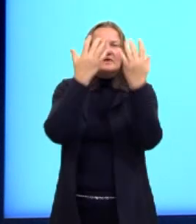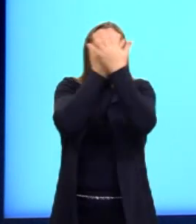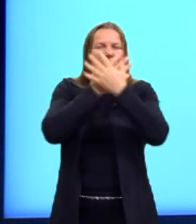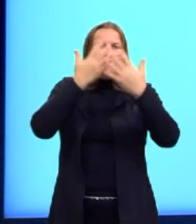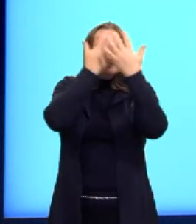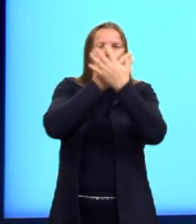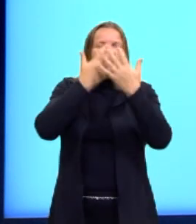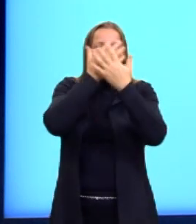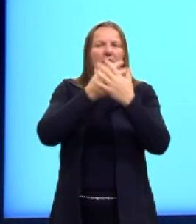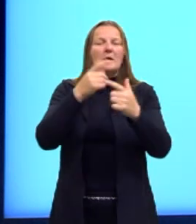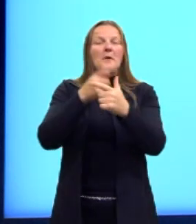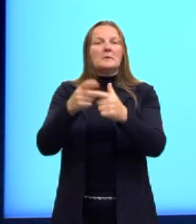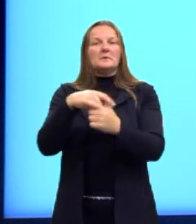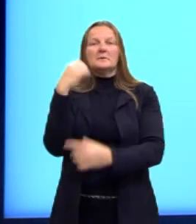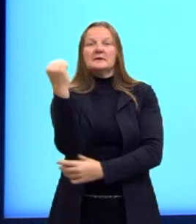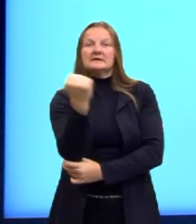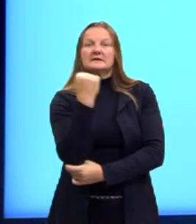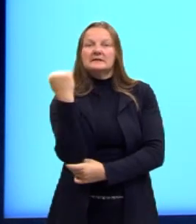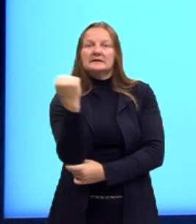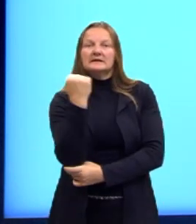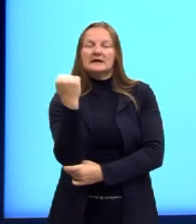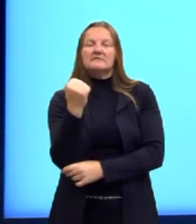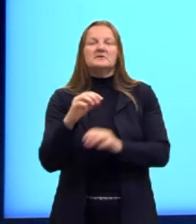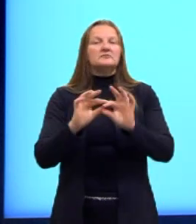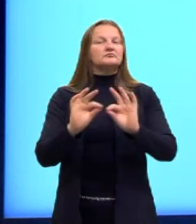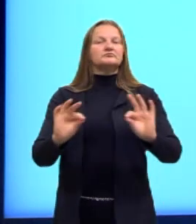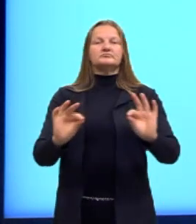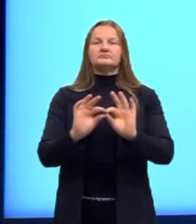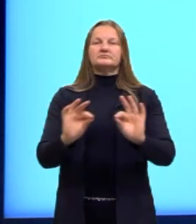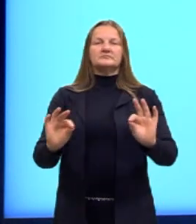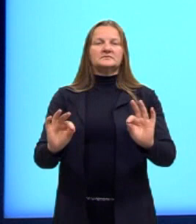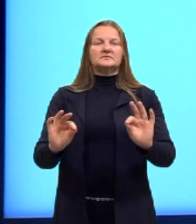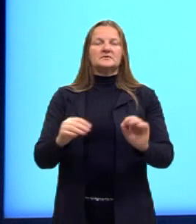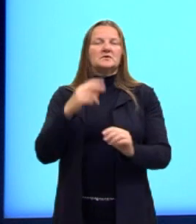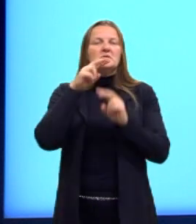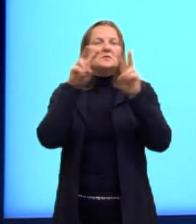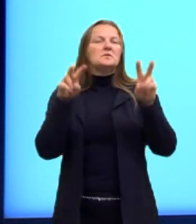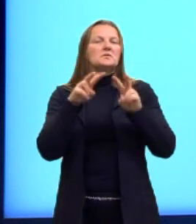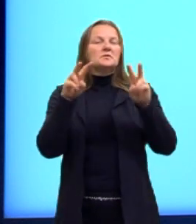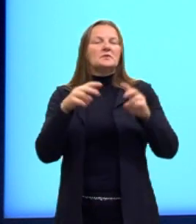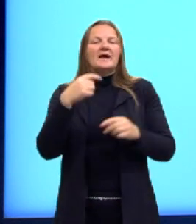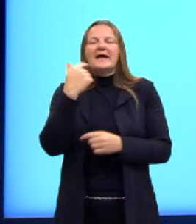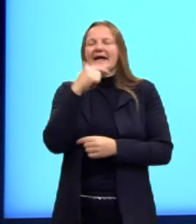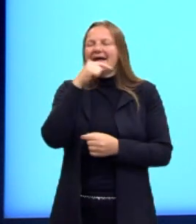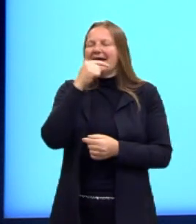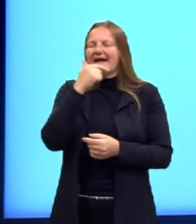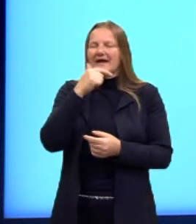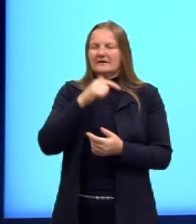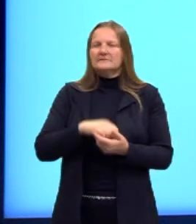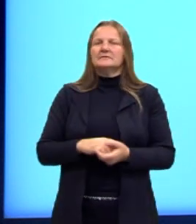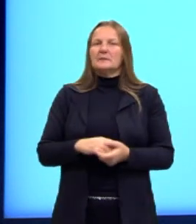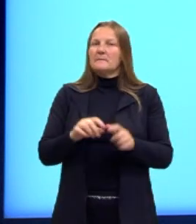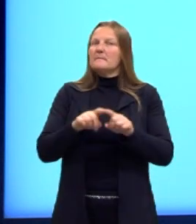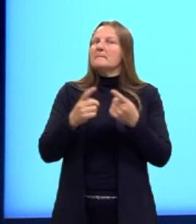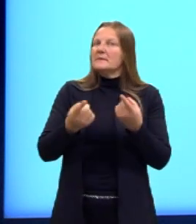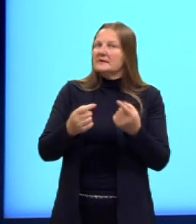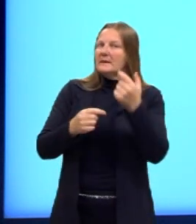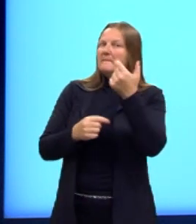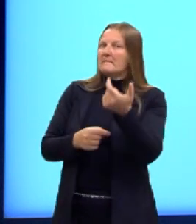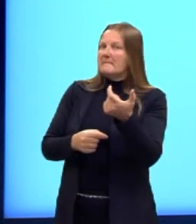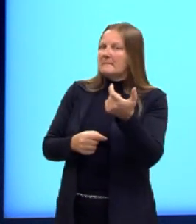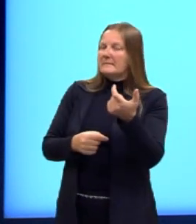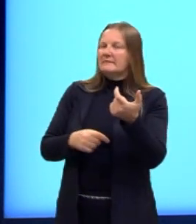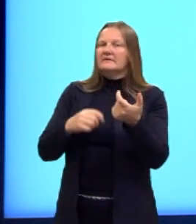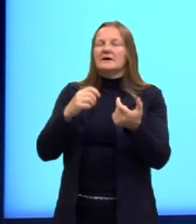tornar problemas graves como algo risível, algo divertido. Assim, a palavra